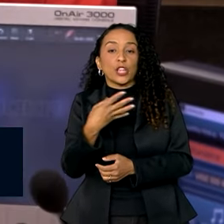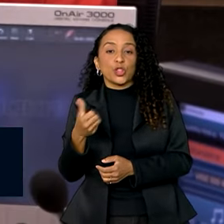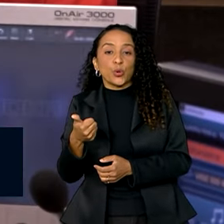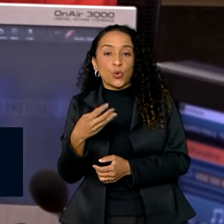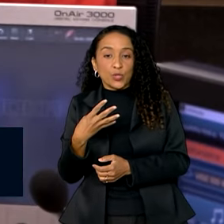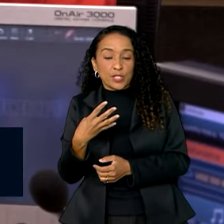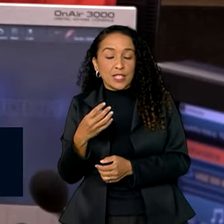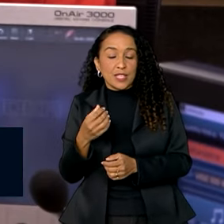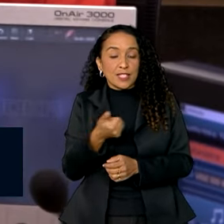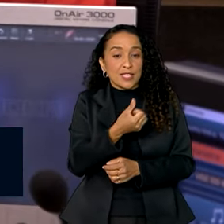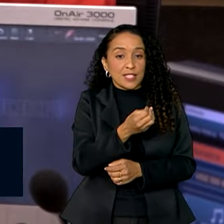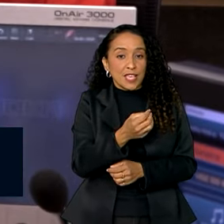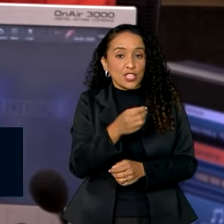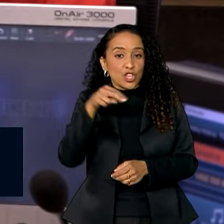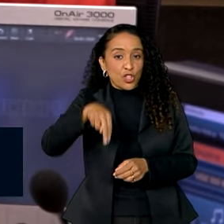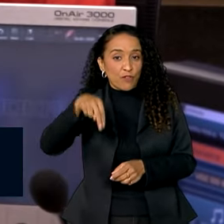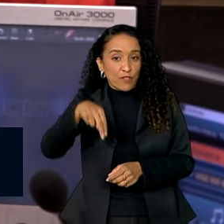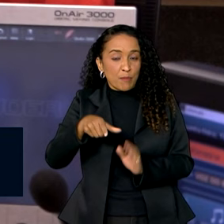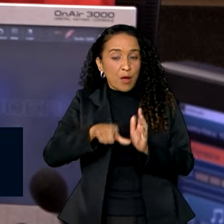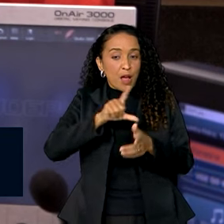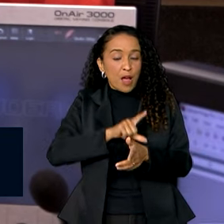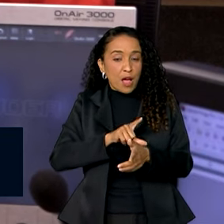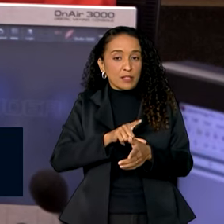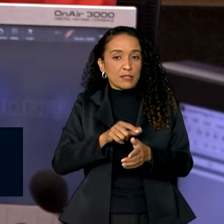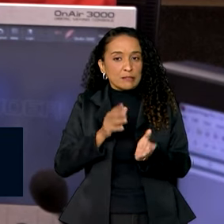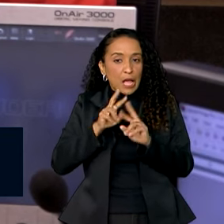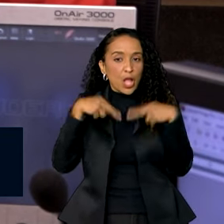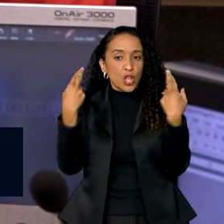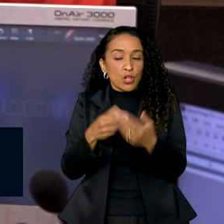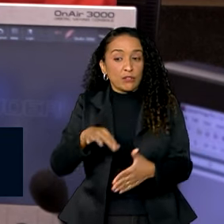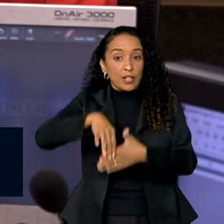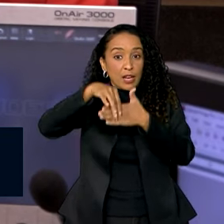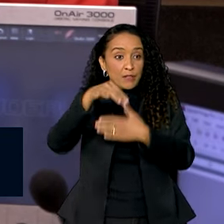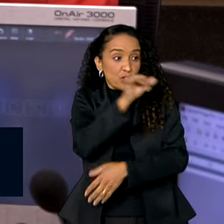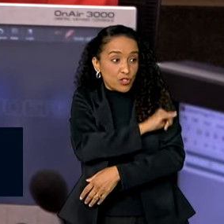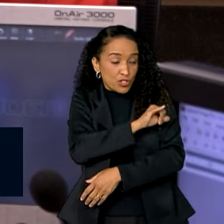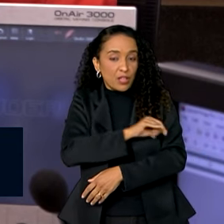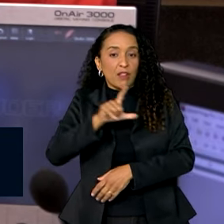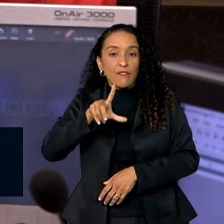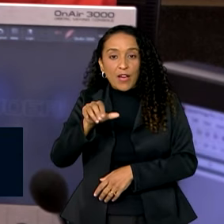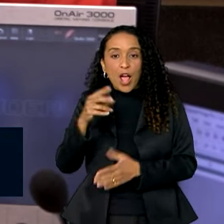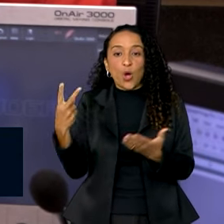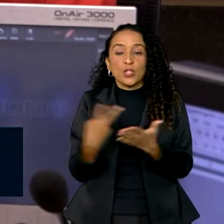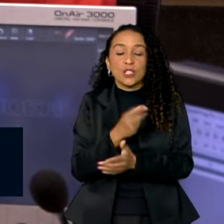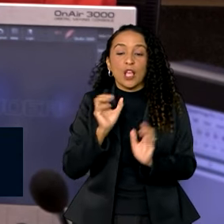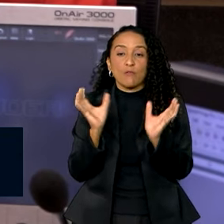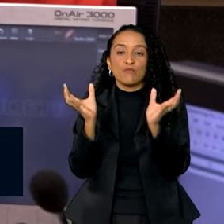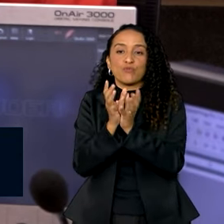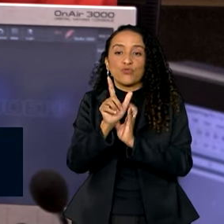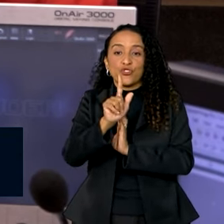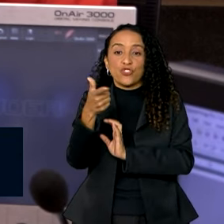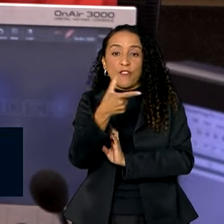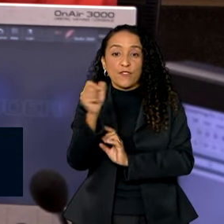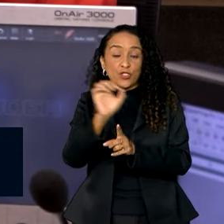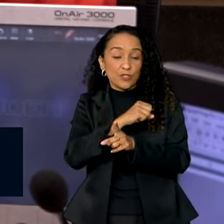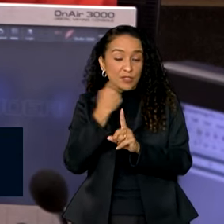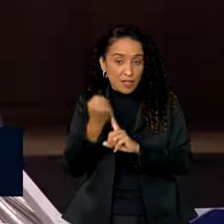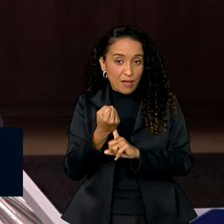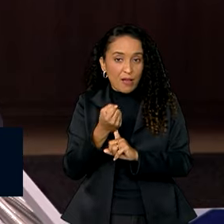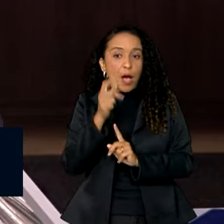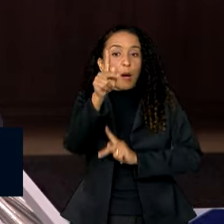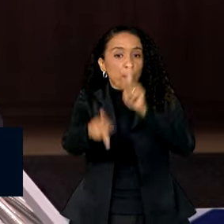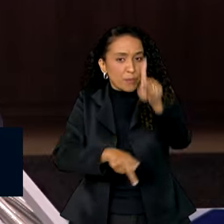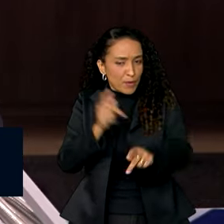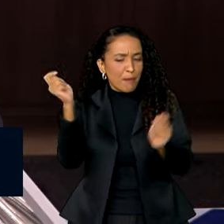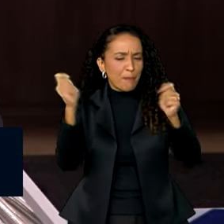de novembro, às vésperas da reunião de líderes do G20 no Rio de Janeiro, será realizada a cúpula do G20 Social. E a